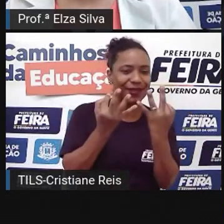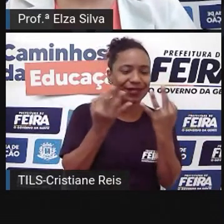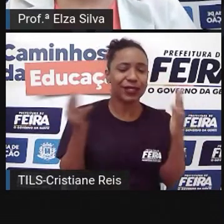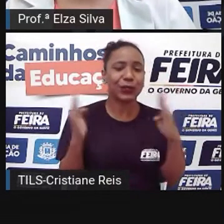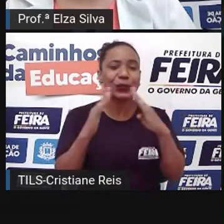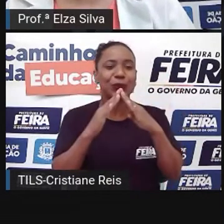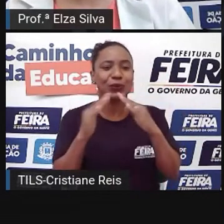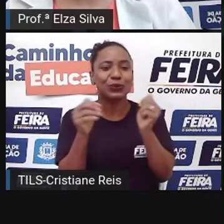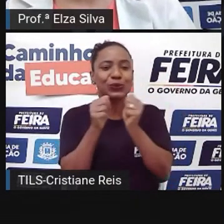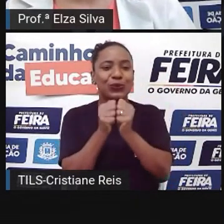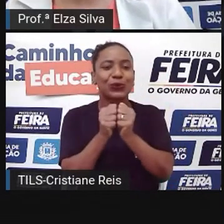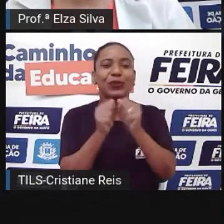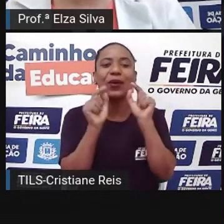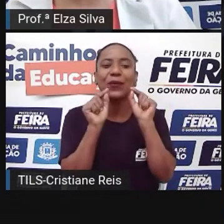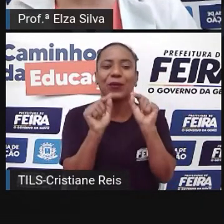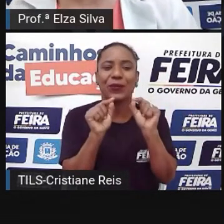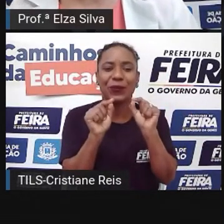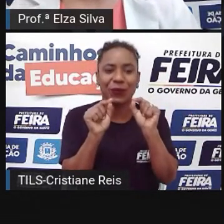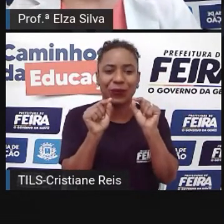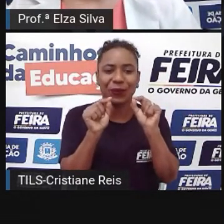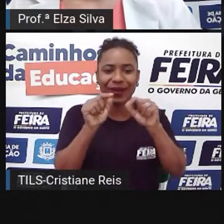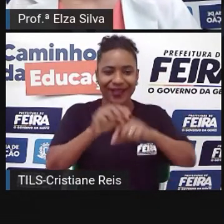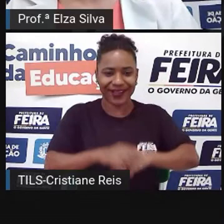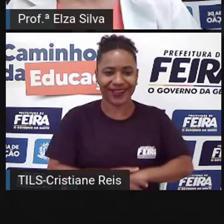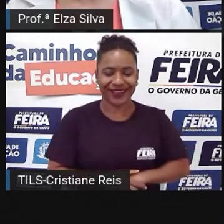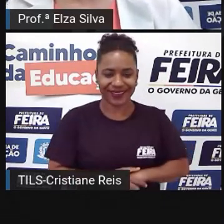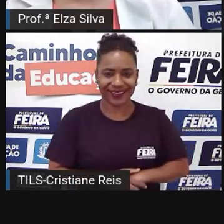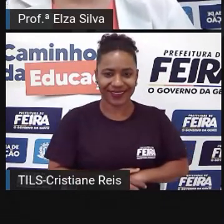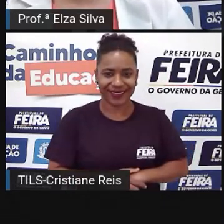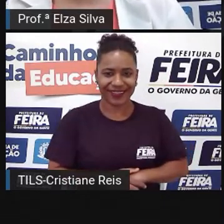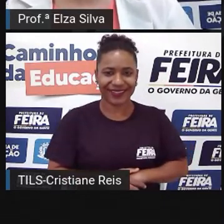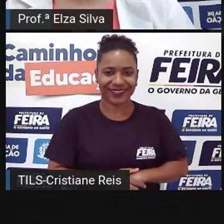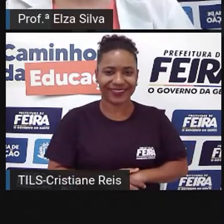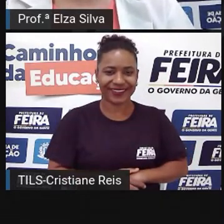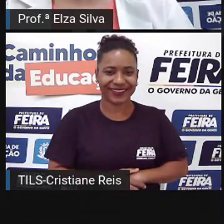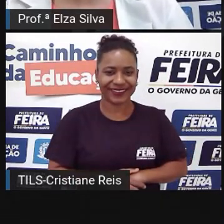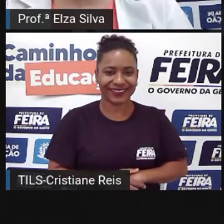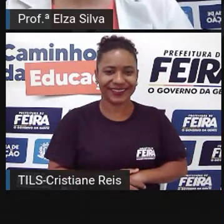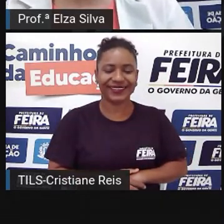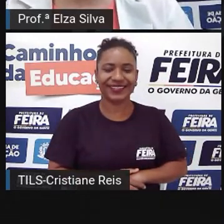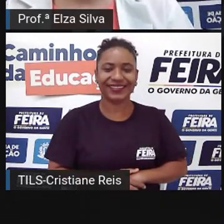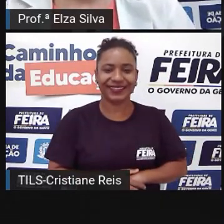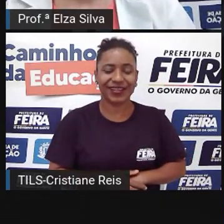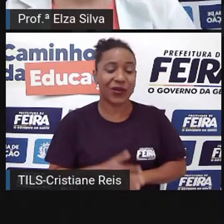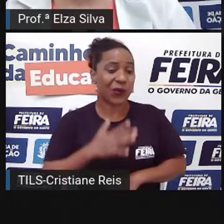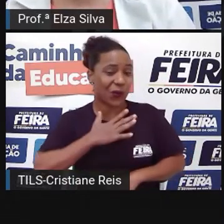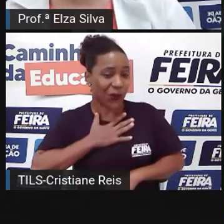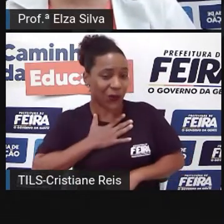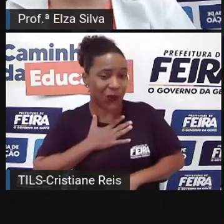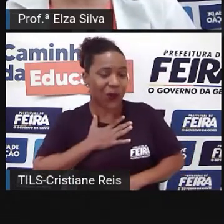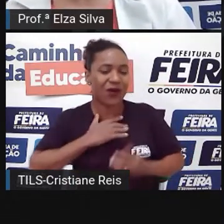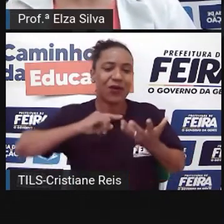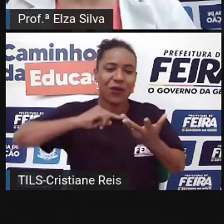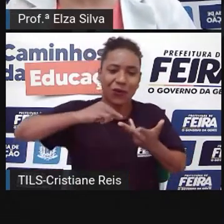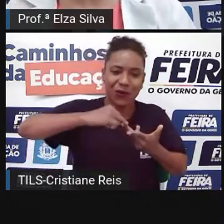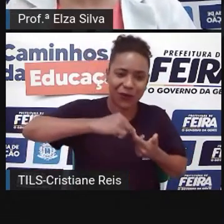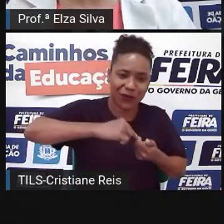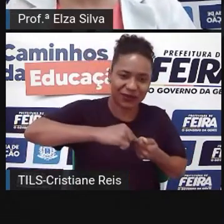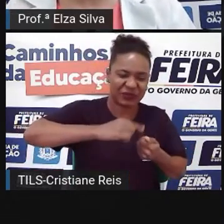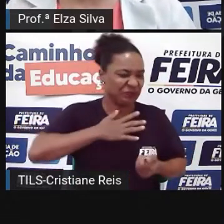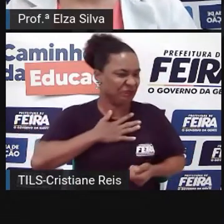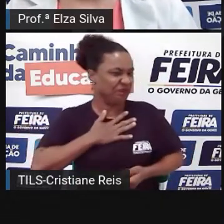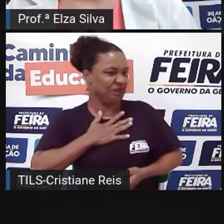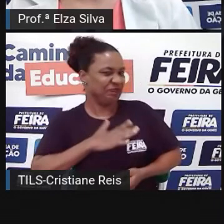Com quem Ele convive Things I like And I dislike Coisas que gosta E